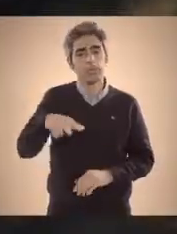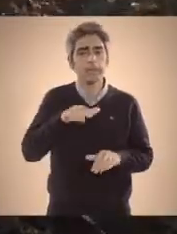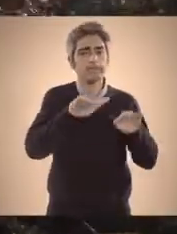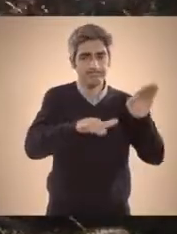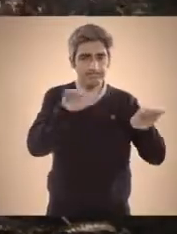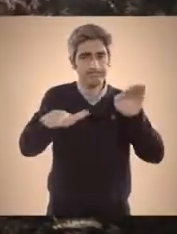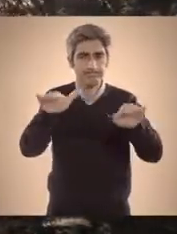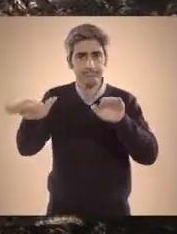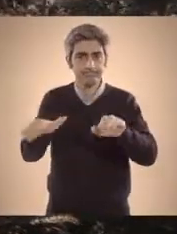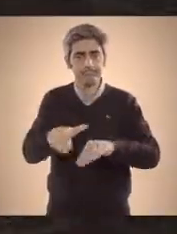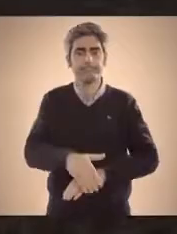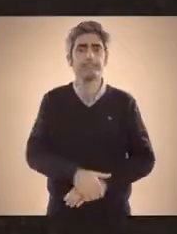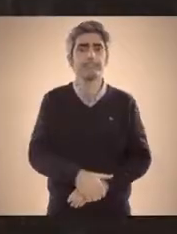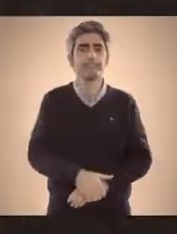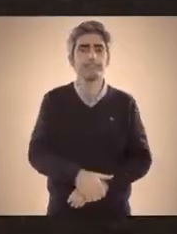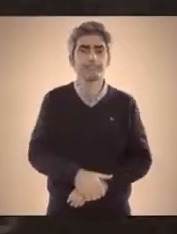Portugal se chama.